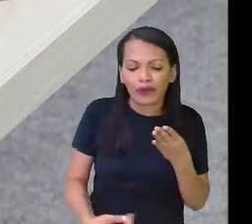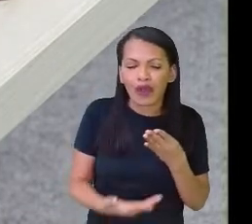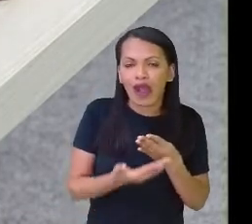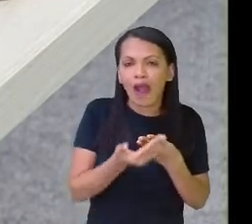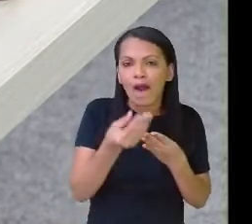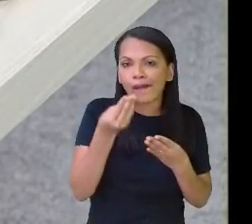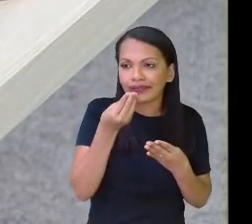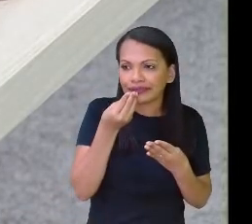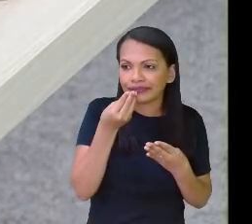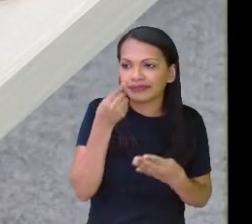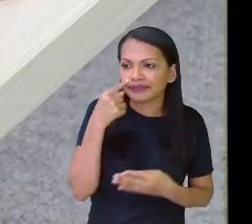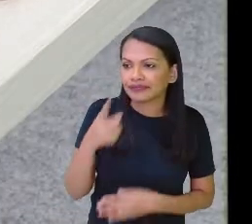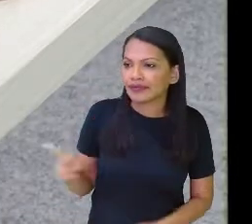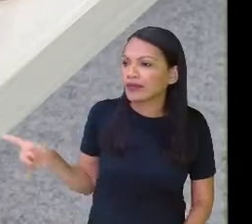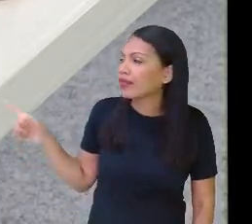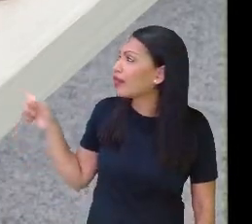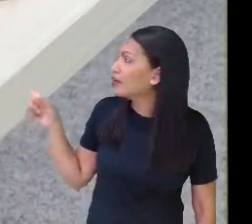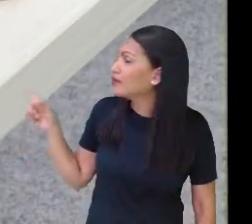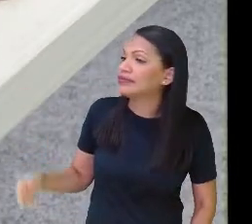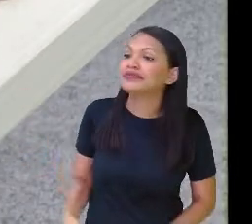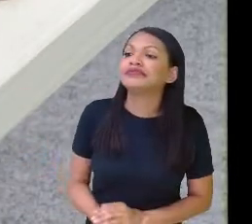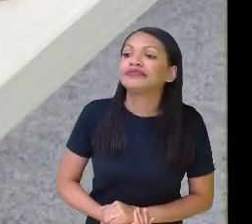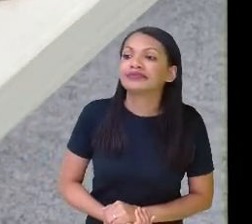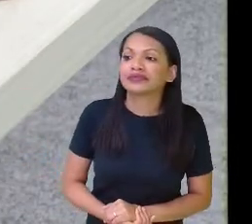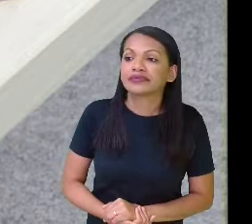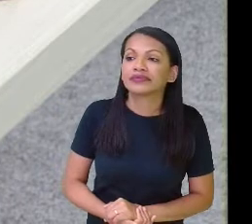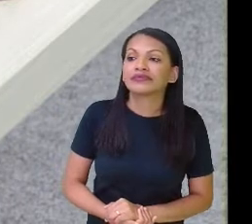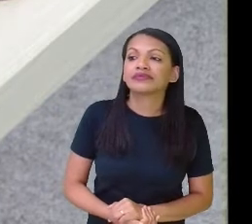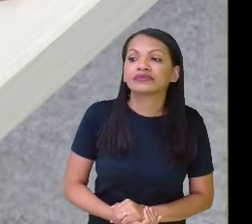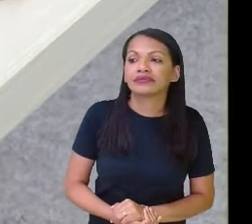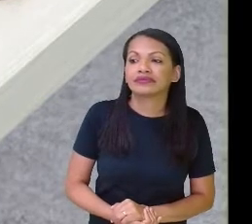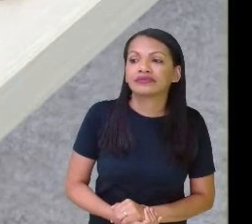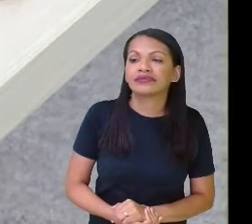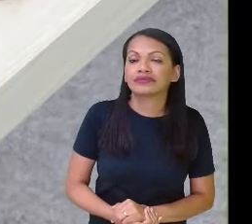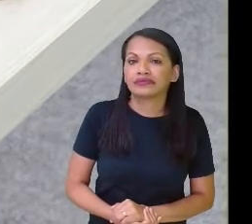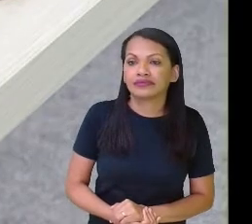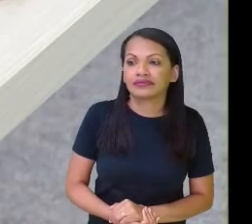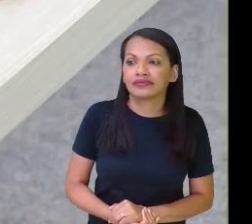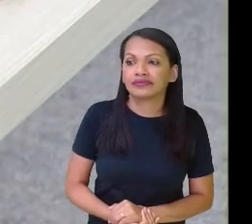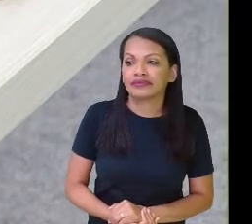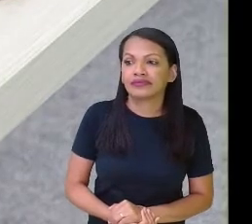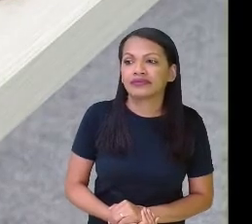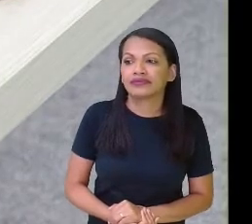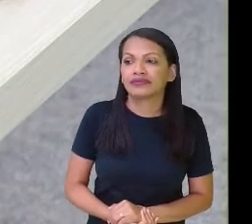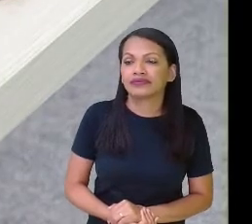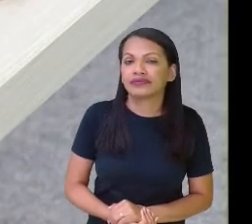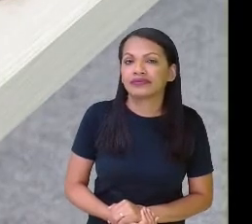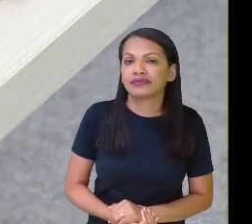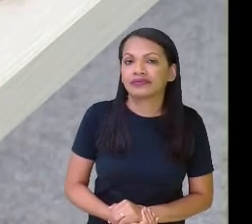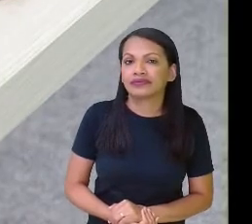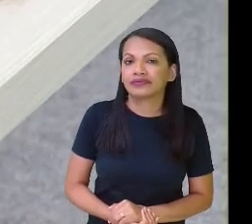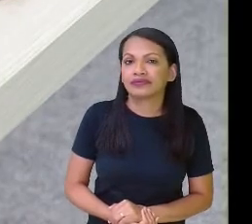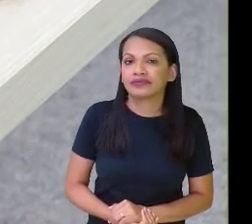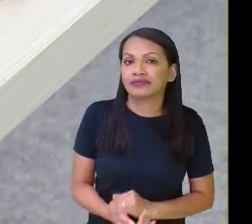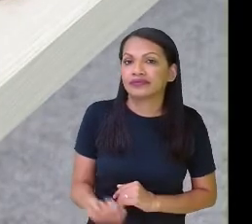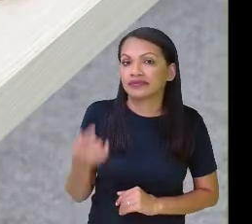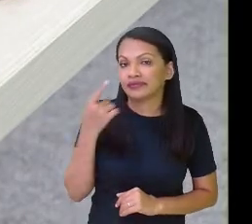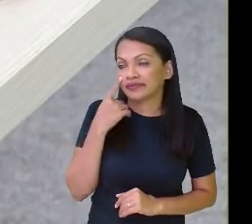Presta atenção aqui. Quatro partes das oito.